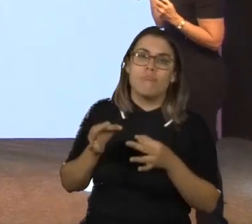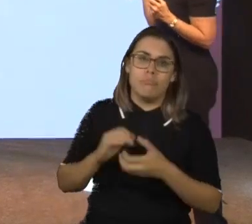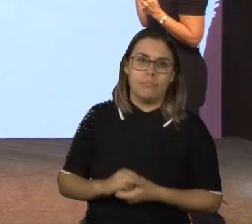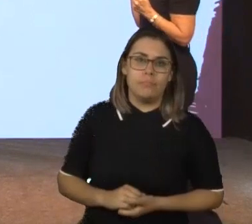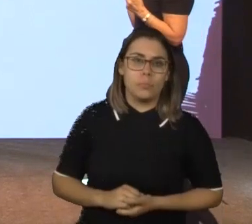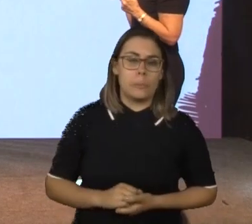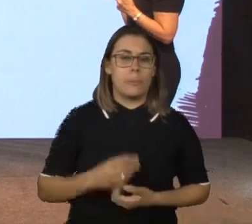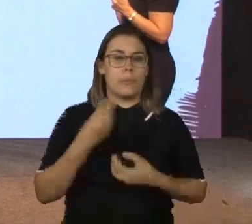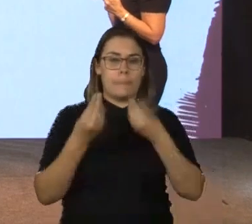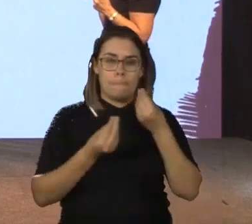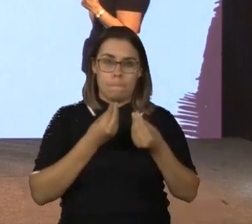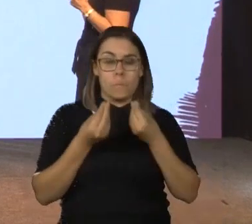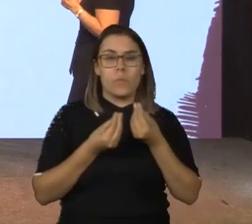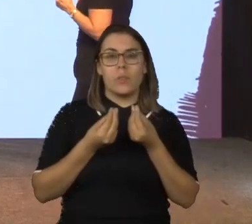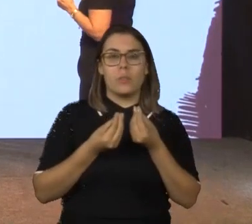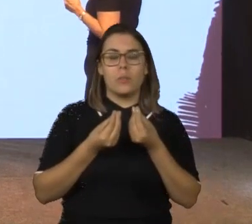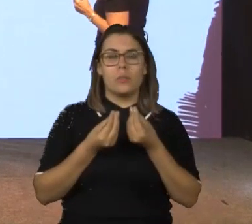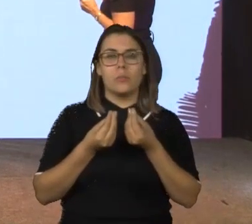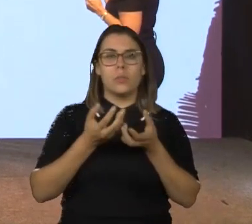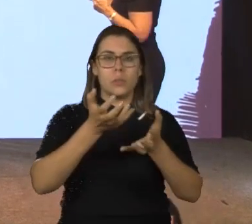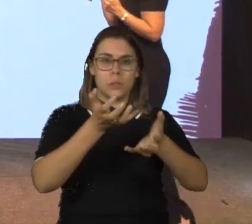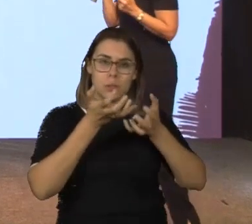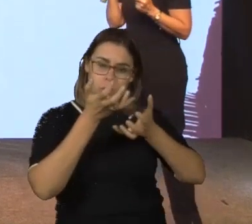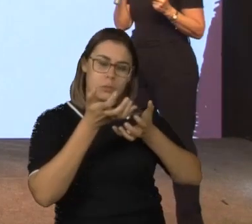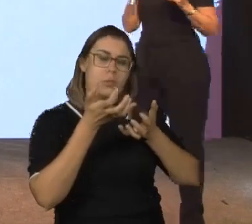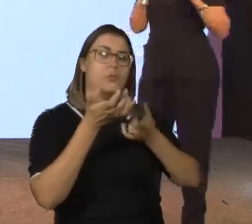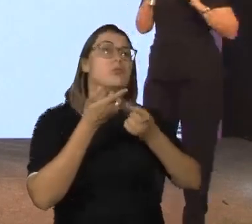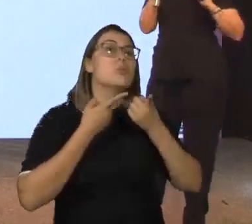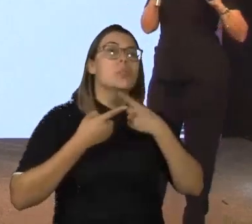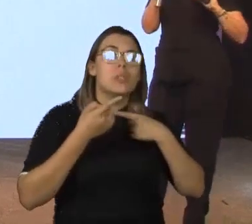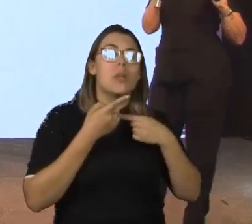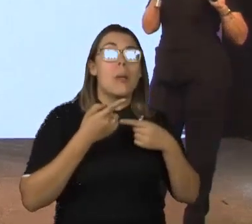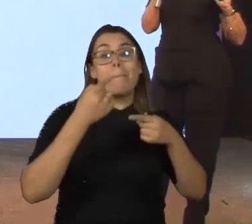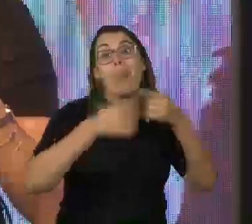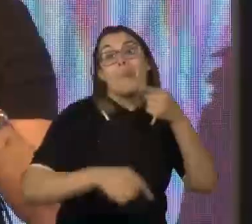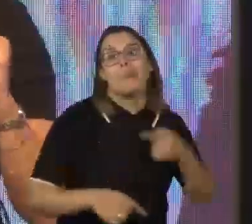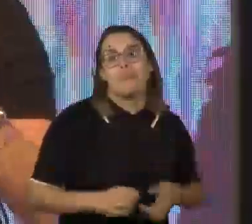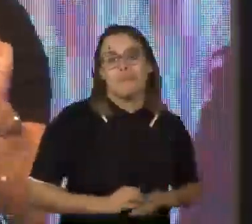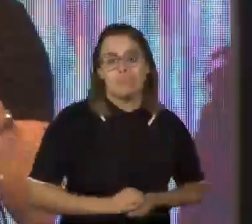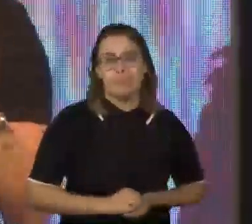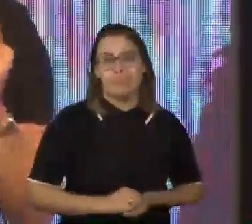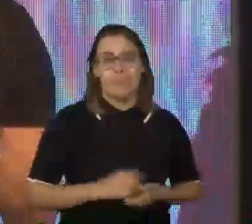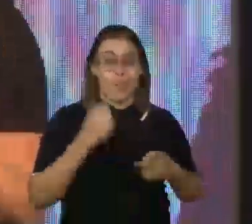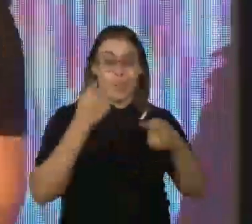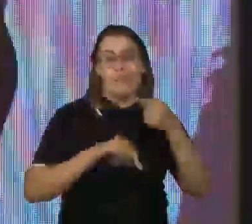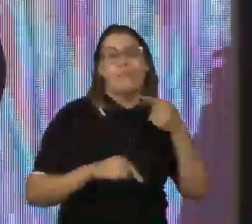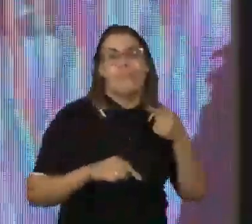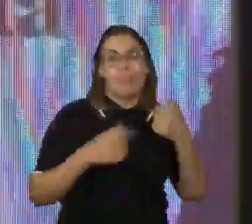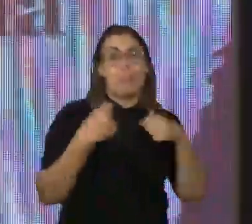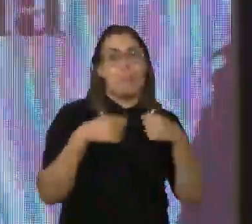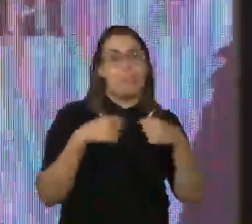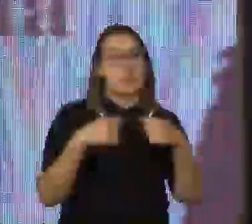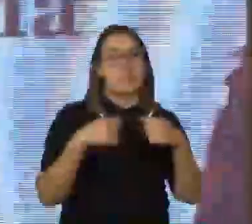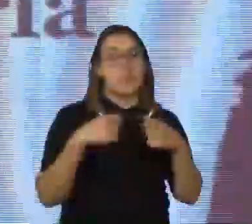De conservar sua fertilidade, sendo vedada a esterilização compulsória. É proibido esterilizar sem o consentimento da